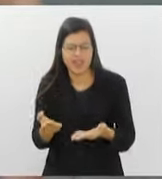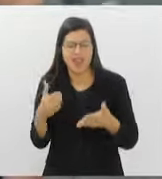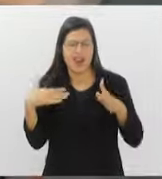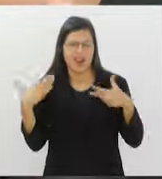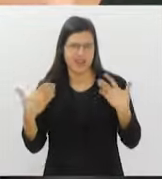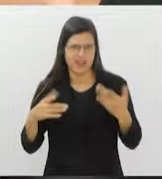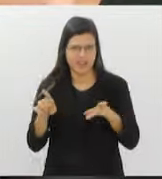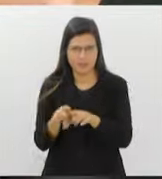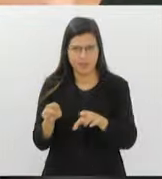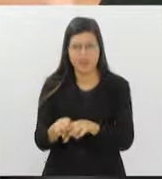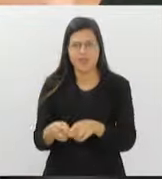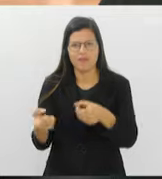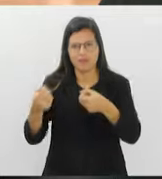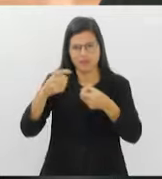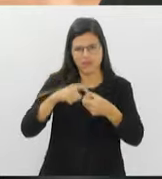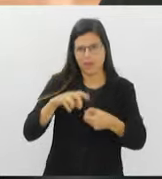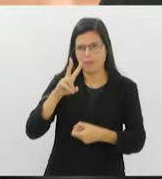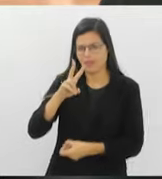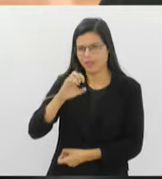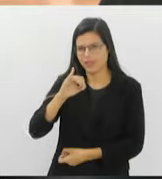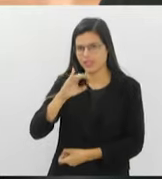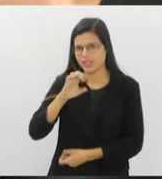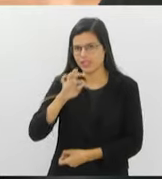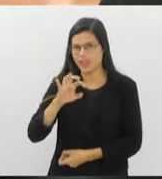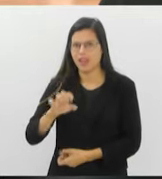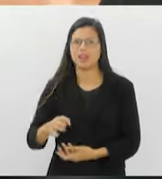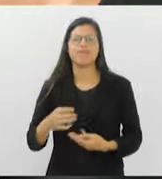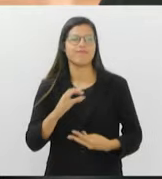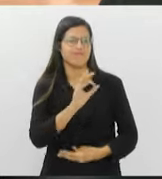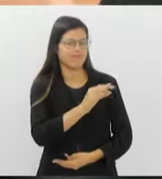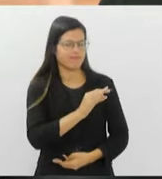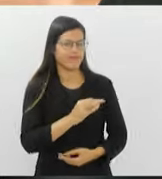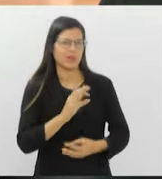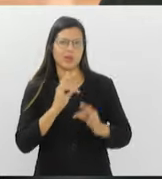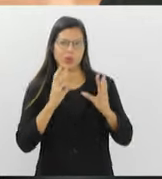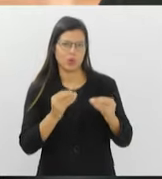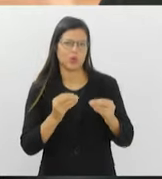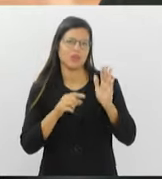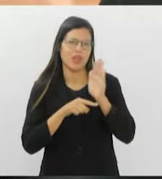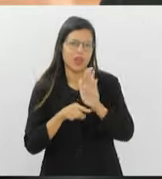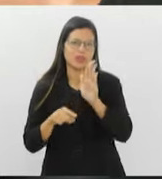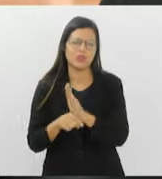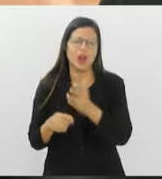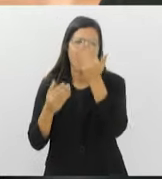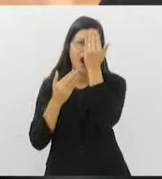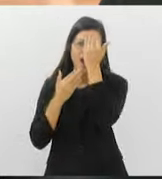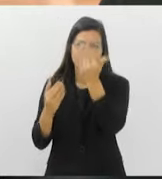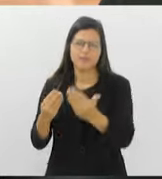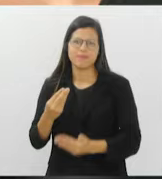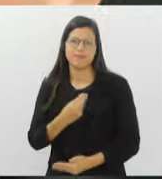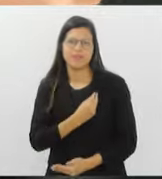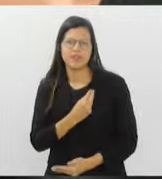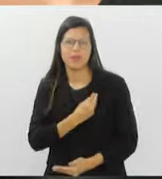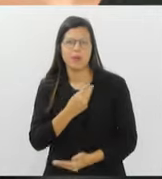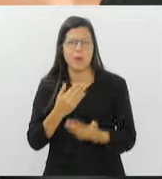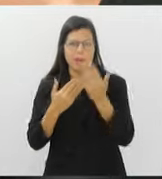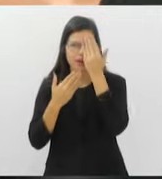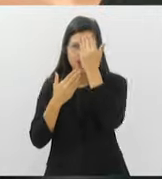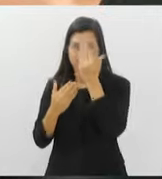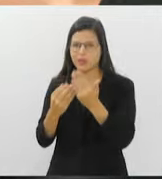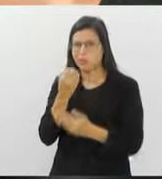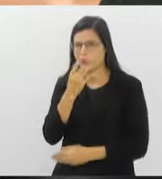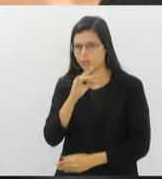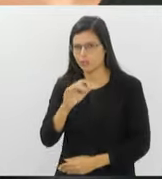estúdio. É verdade, PV, que todos contribuam aí com o Flor Generosa e a dona Carmen. Agradece a participação dela, obrigado você também e um bom dia.